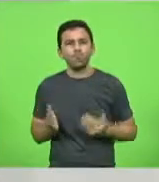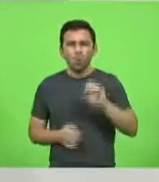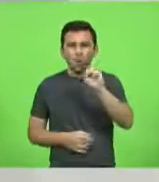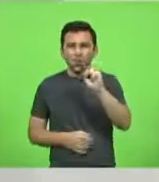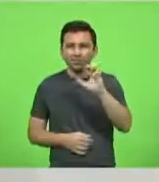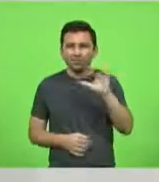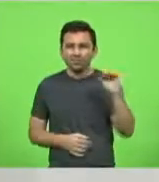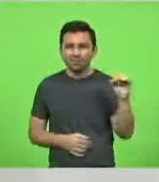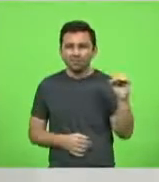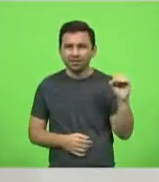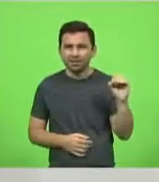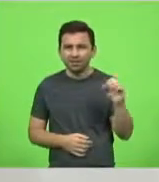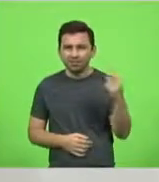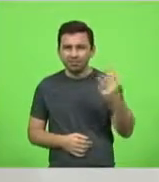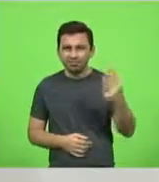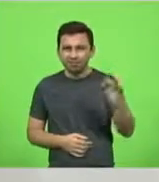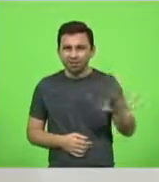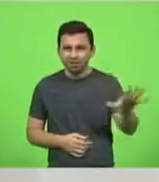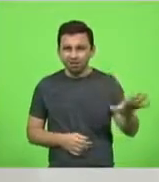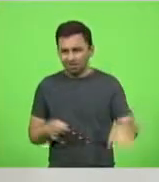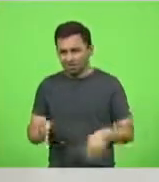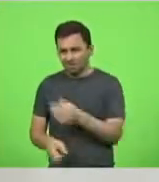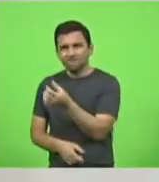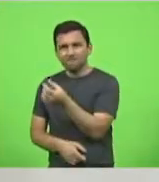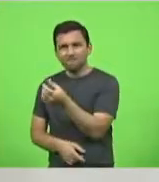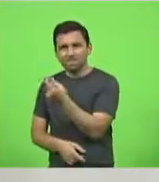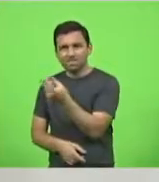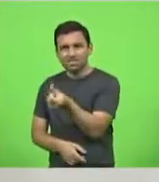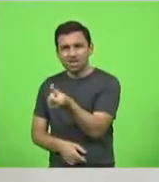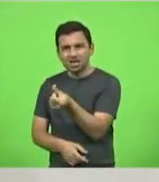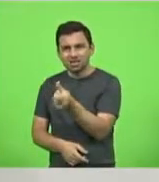80 para a terceira região, 26 para a quinta?